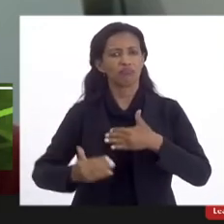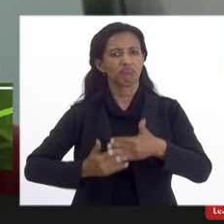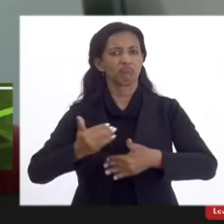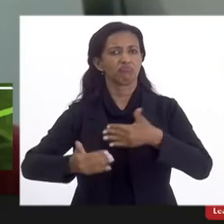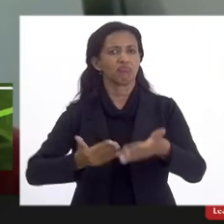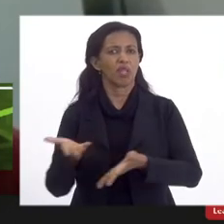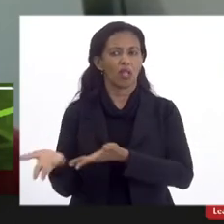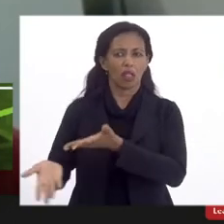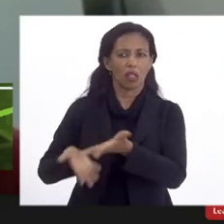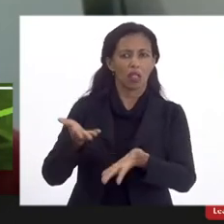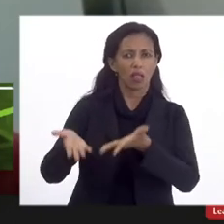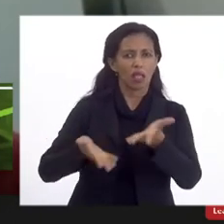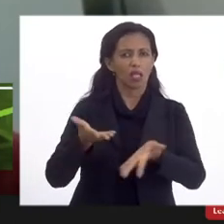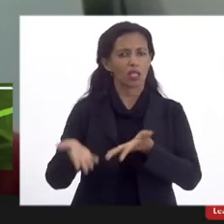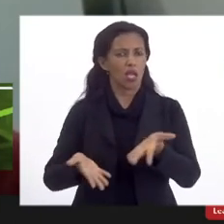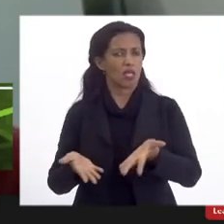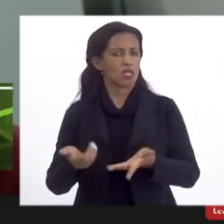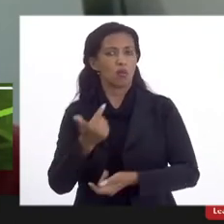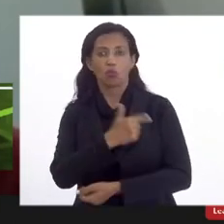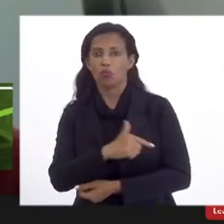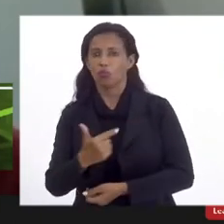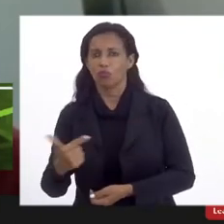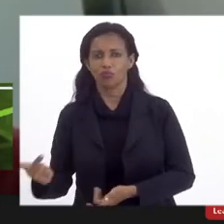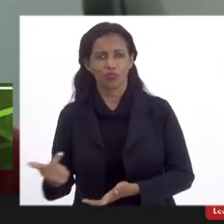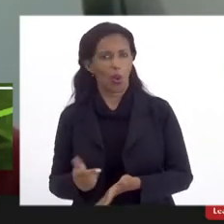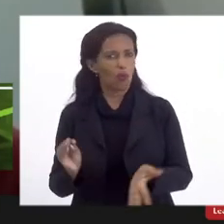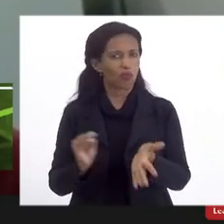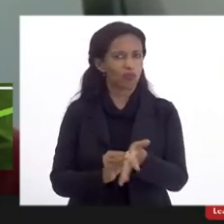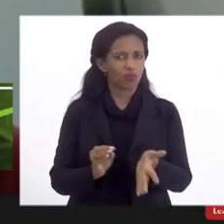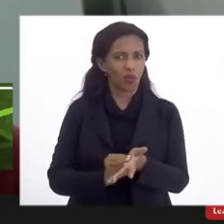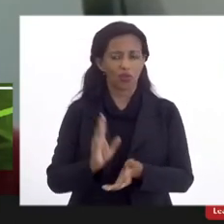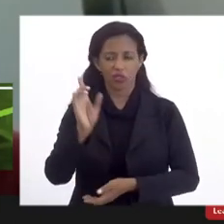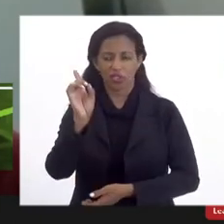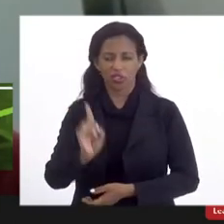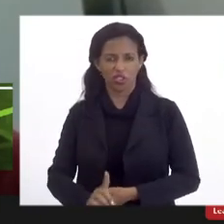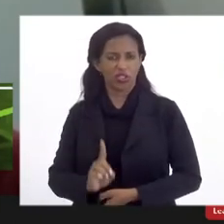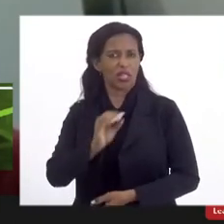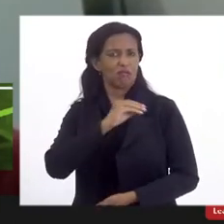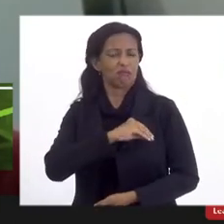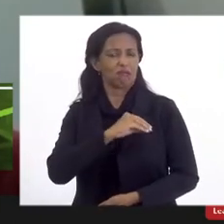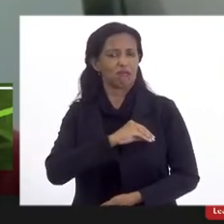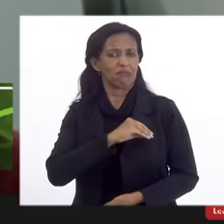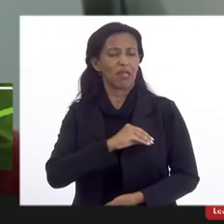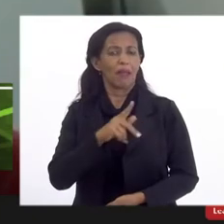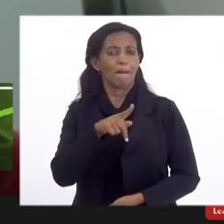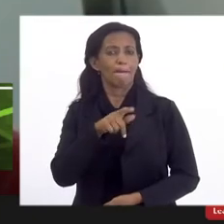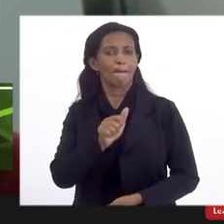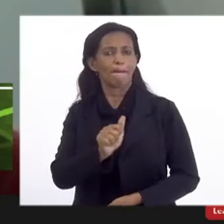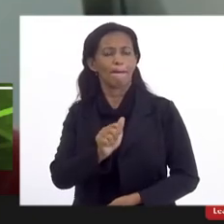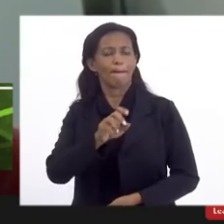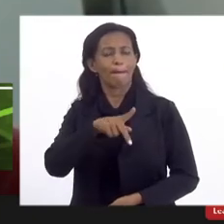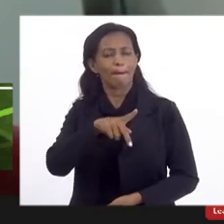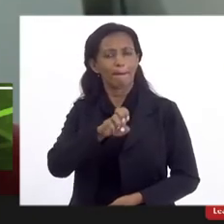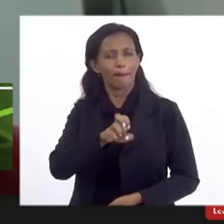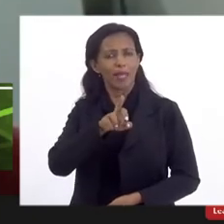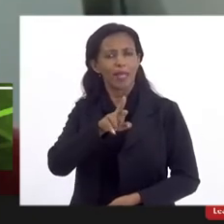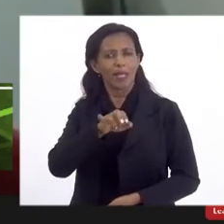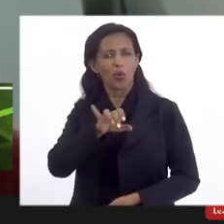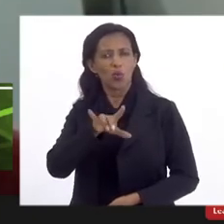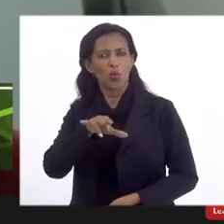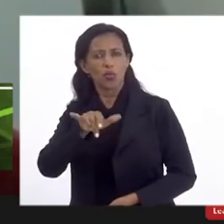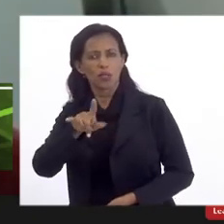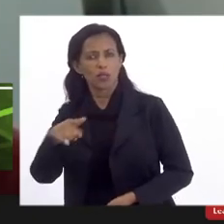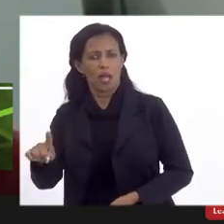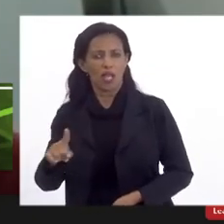dedicação exclusiva aos docentes, sem os direitos de insalubridade e periculosidade. Sem qualquer